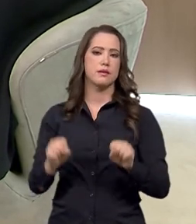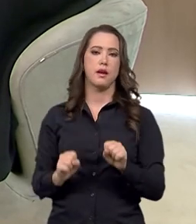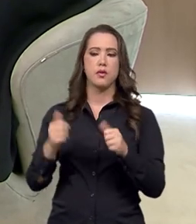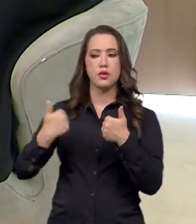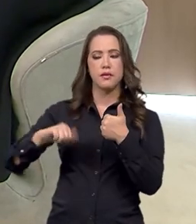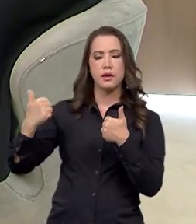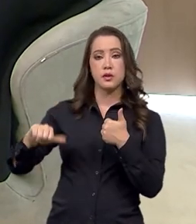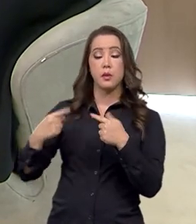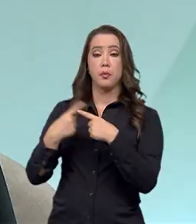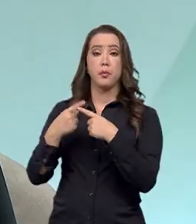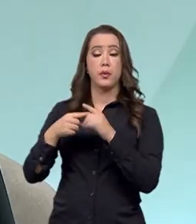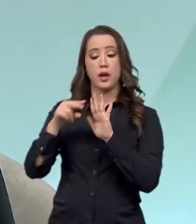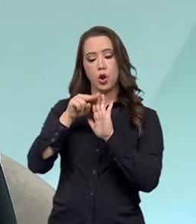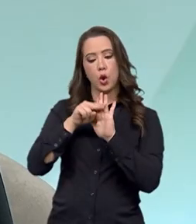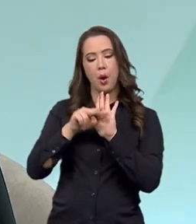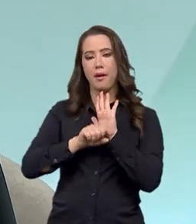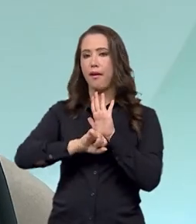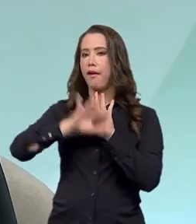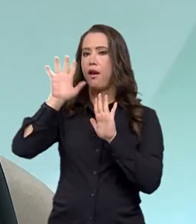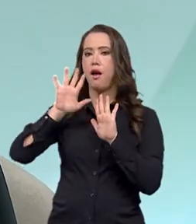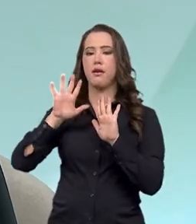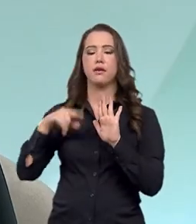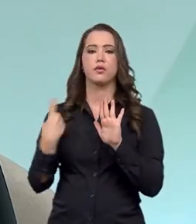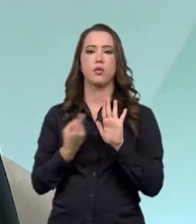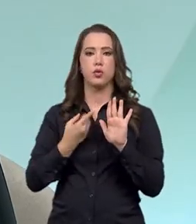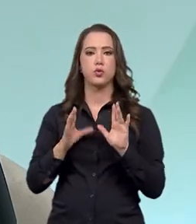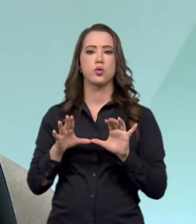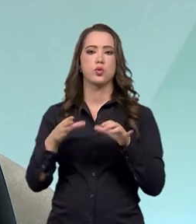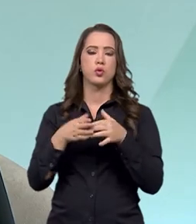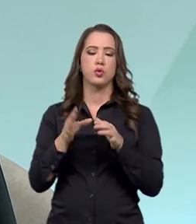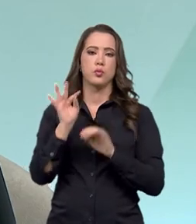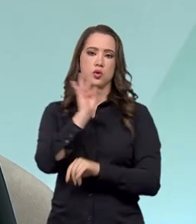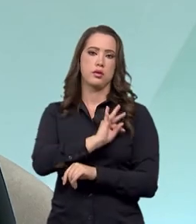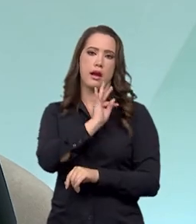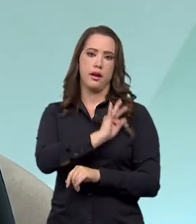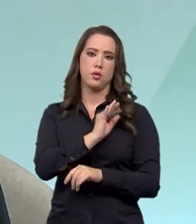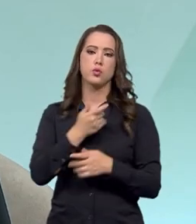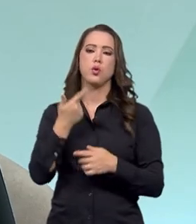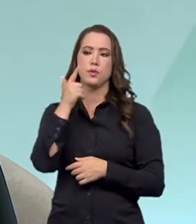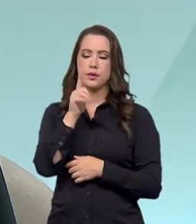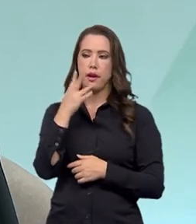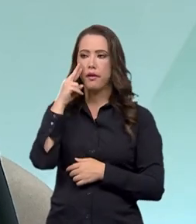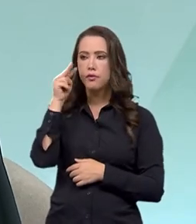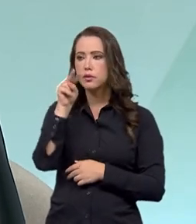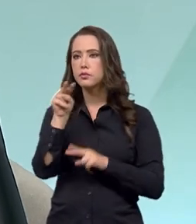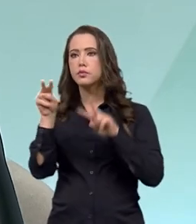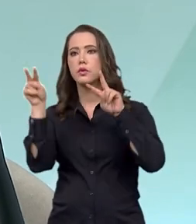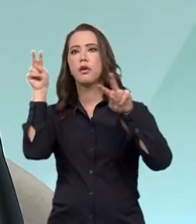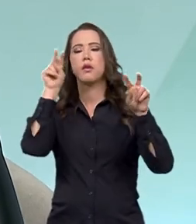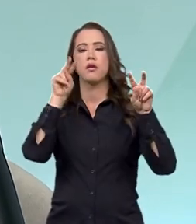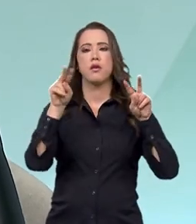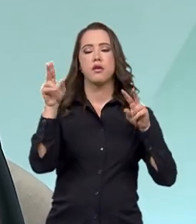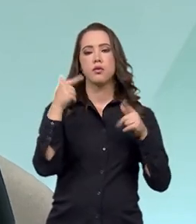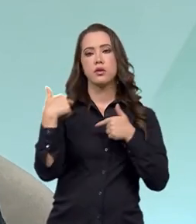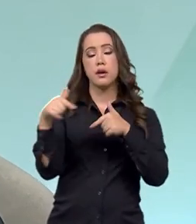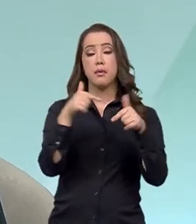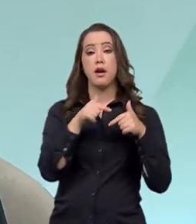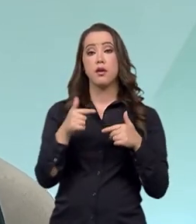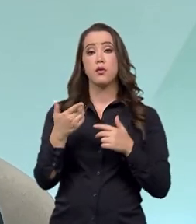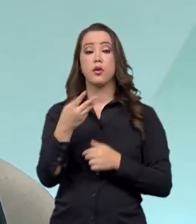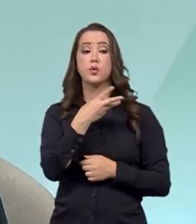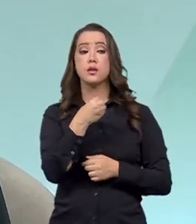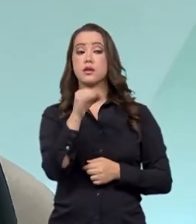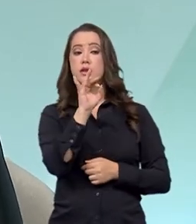objetivos e claros. E aí, hoje, os nossos técnicos conseguem dedicar o tempo de trabalho àqueles